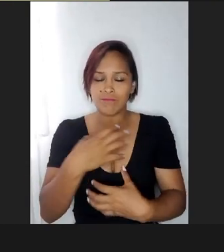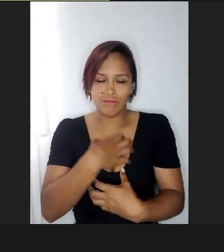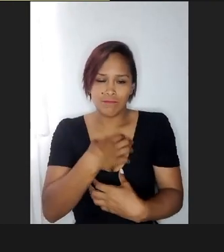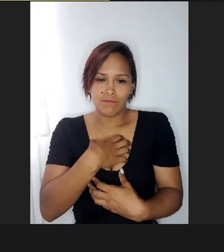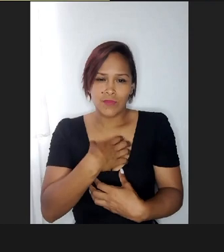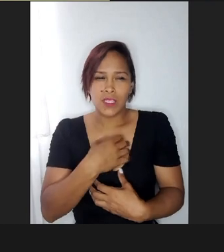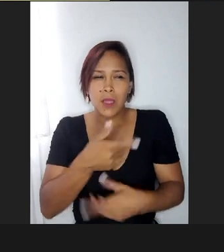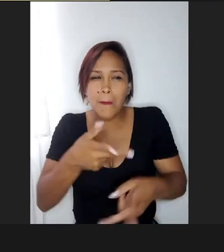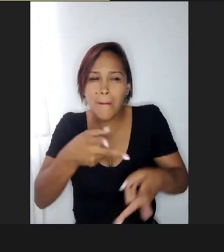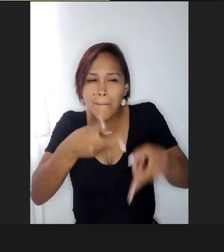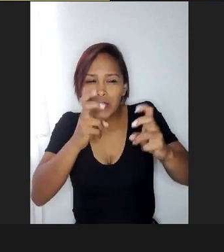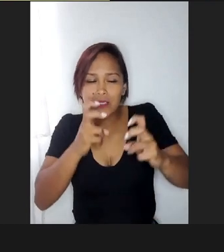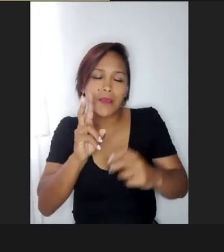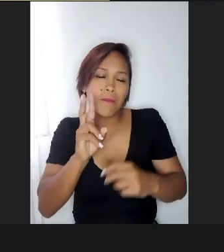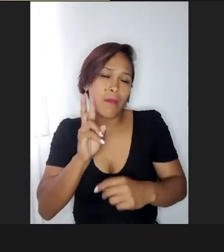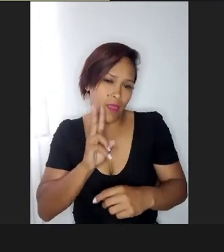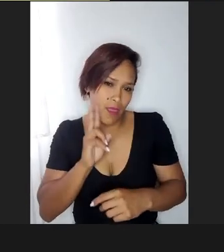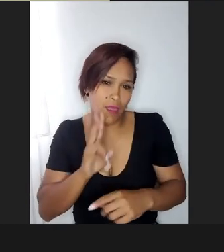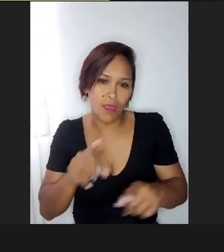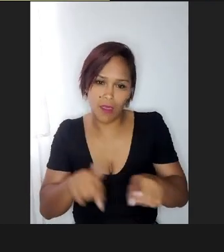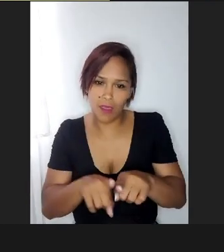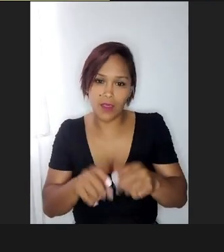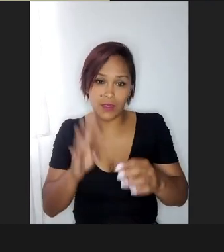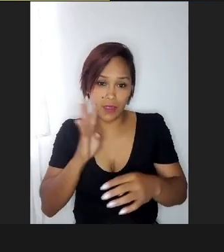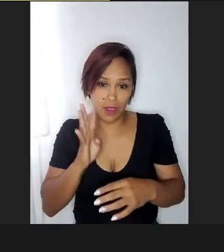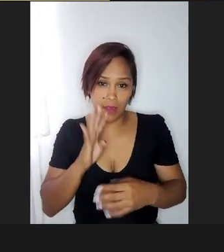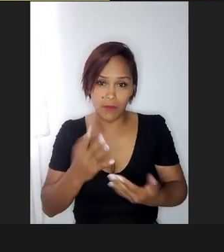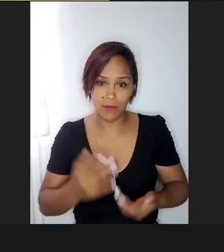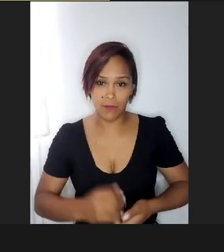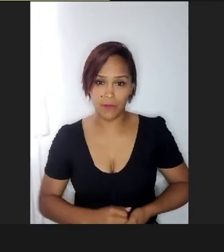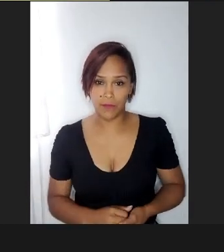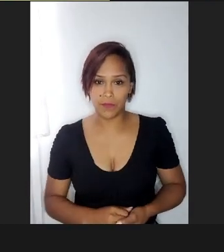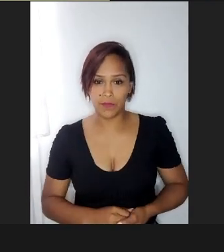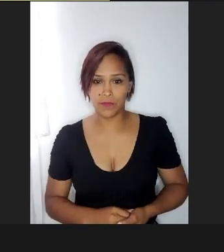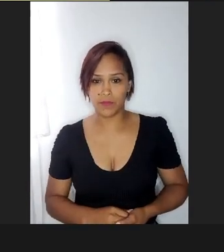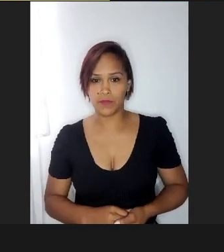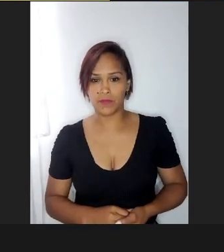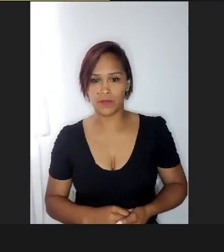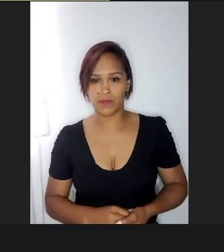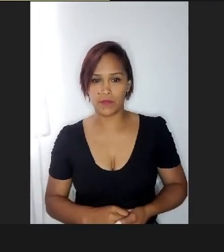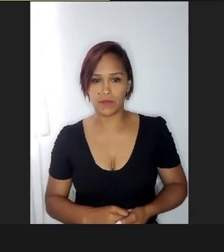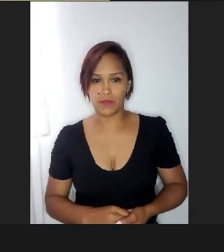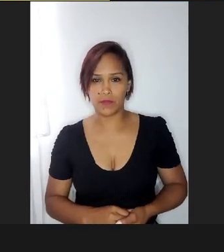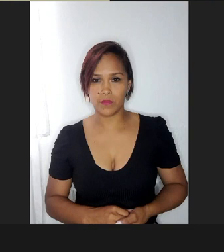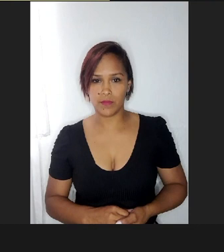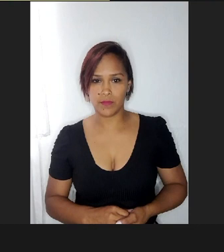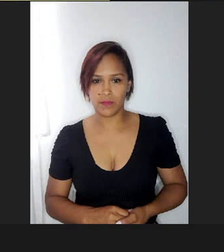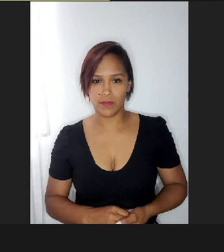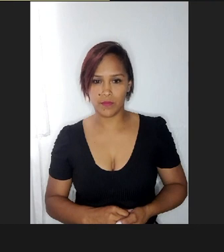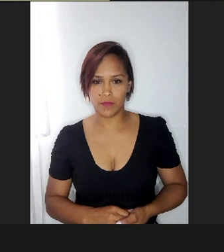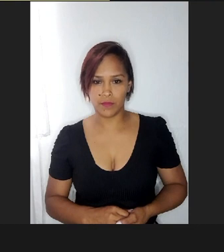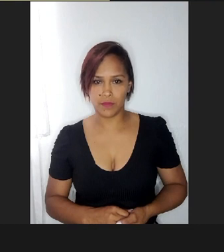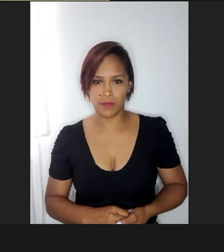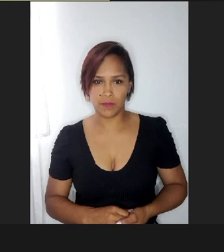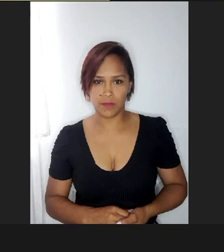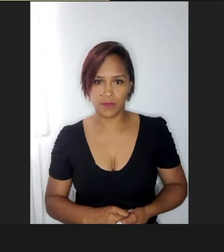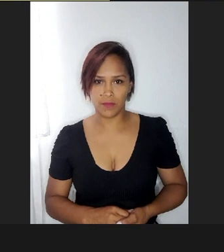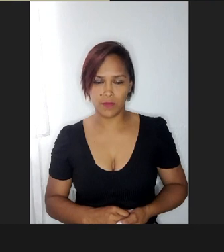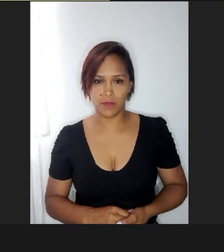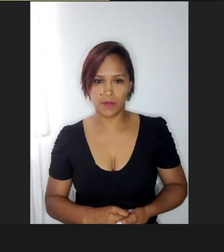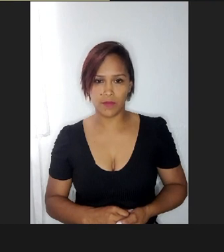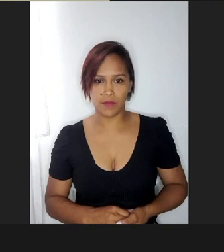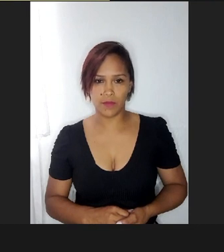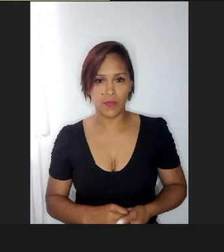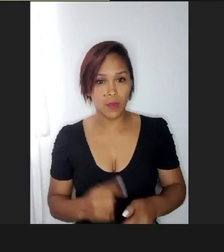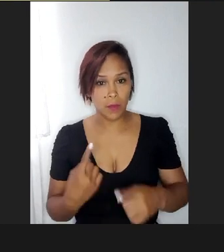percepções, porque tem que partir deles, se partir da gente, vai ser violento, e não